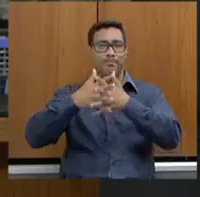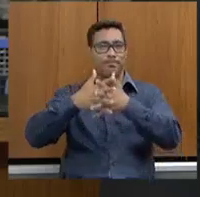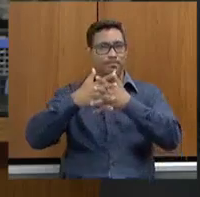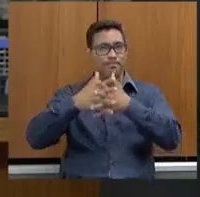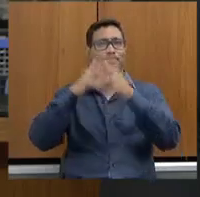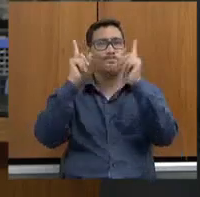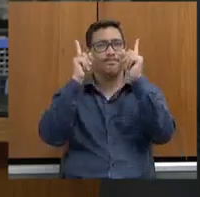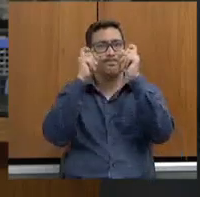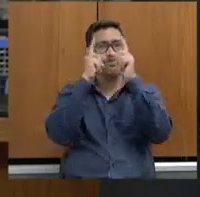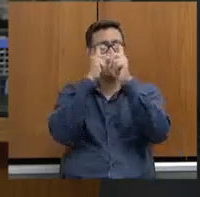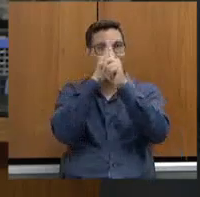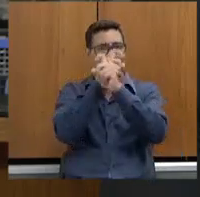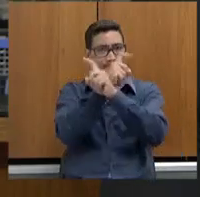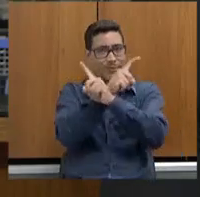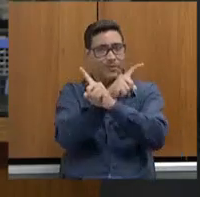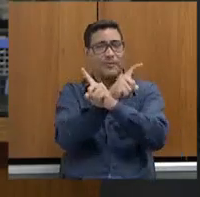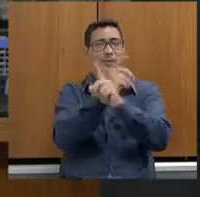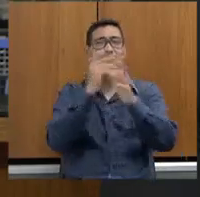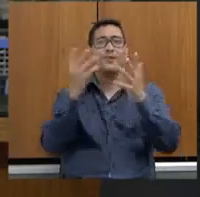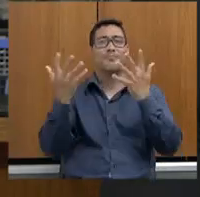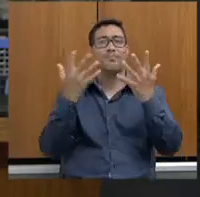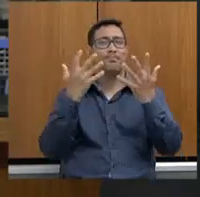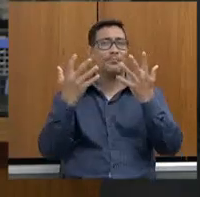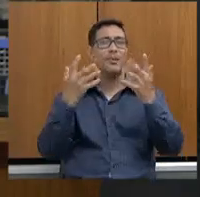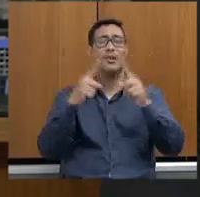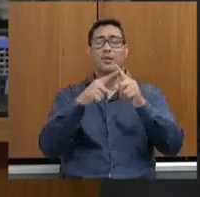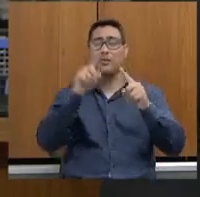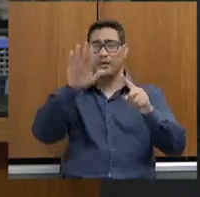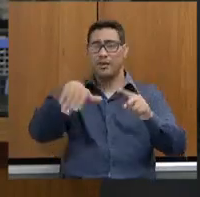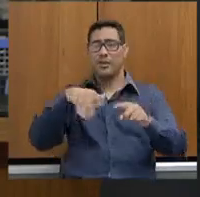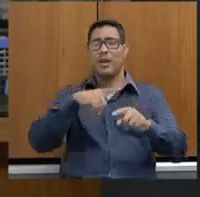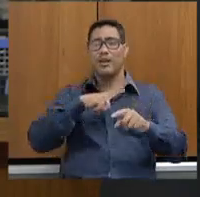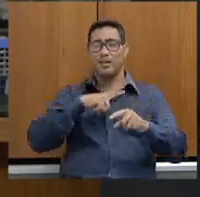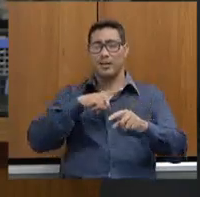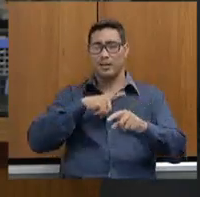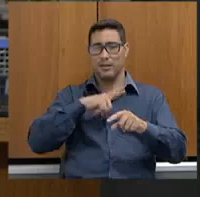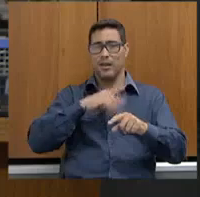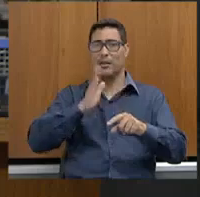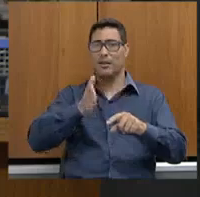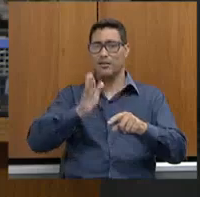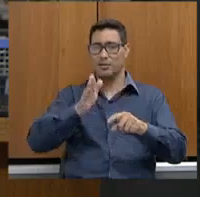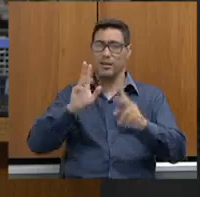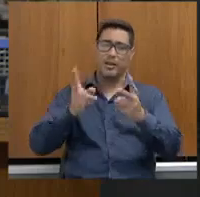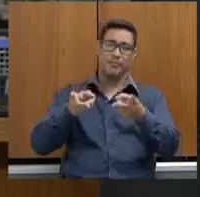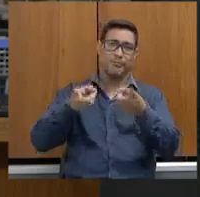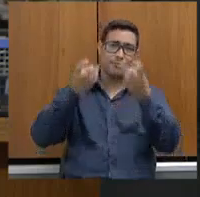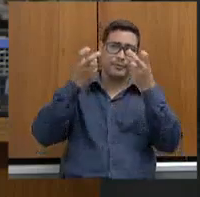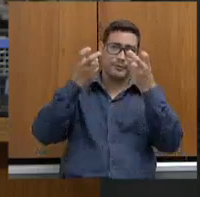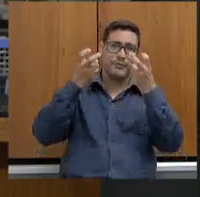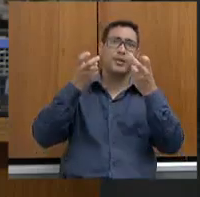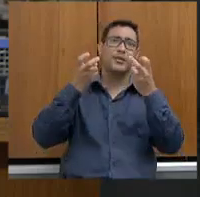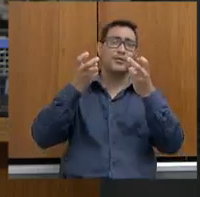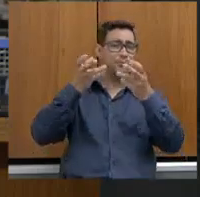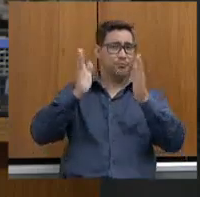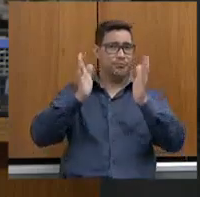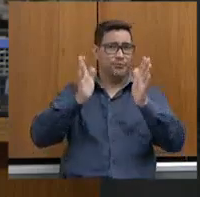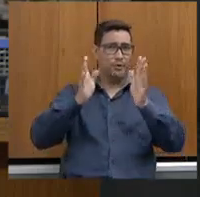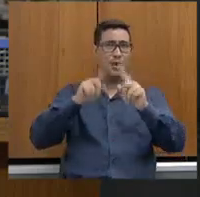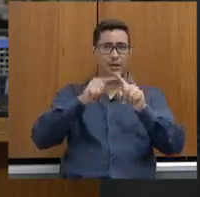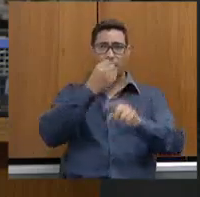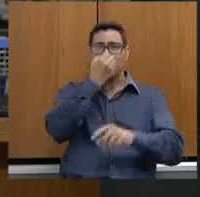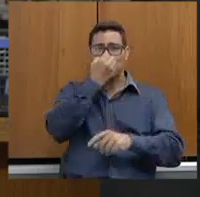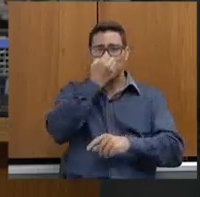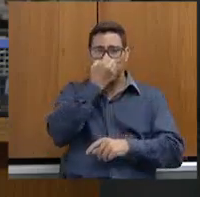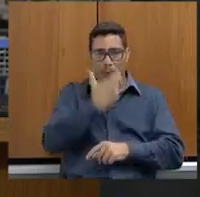e que vocês já estão trabalhando nisso, vocês têm essa percepção, o secretário, e isso faz uma grande